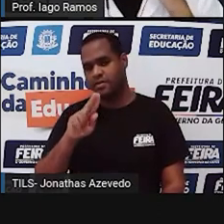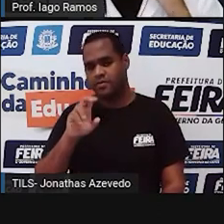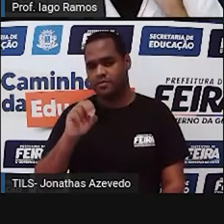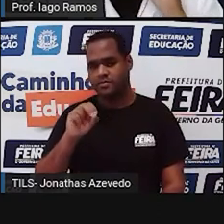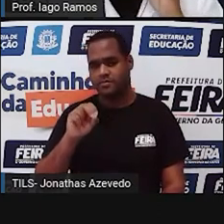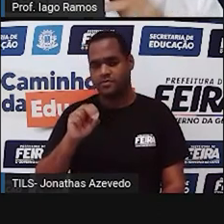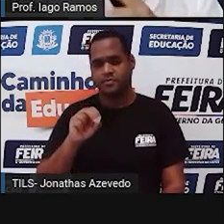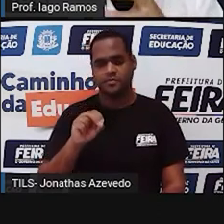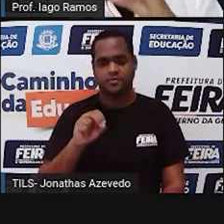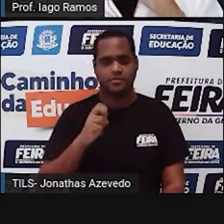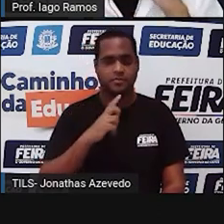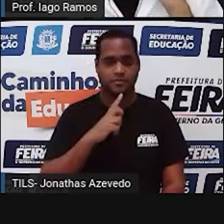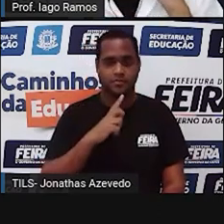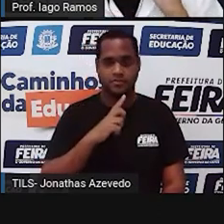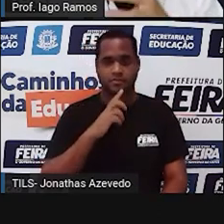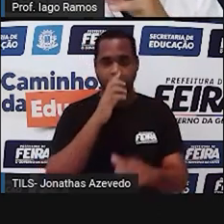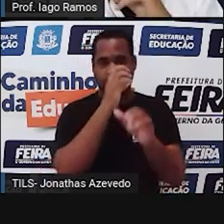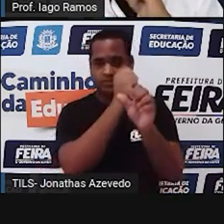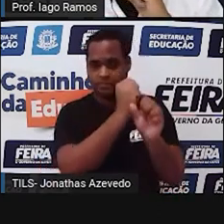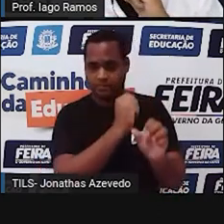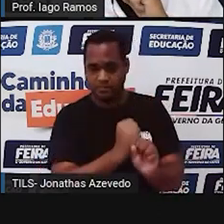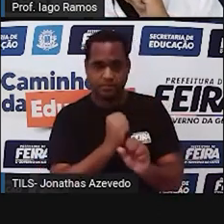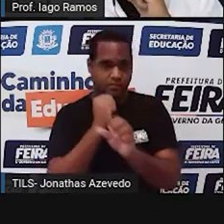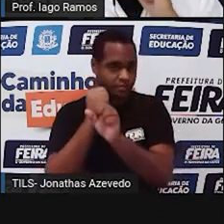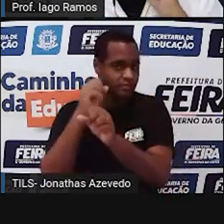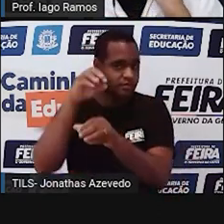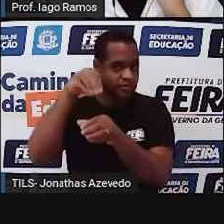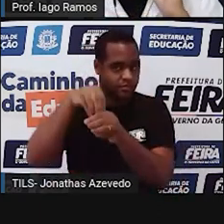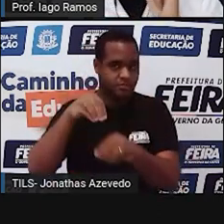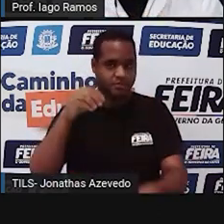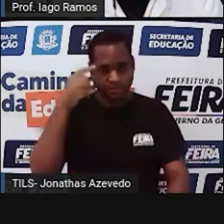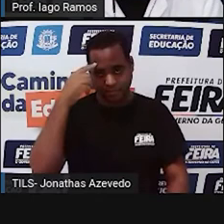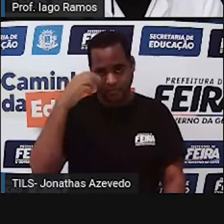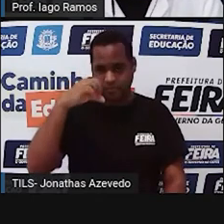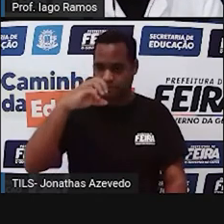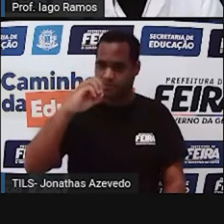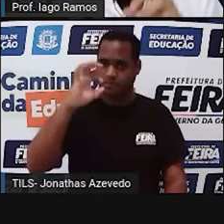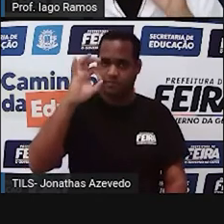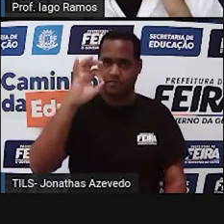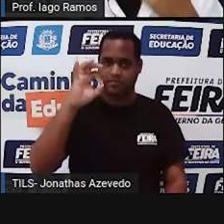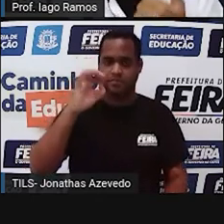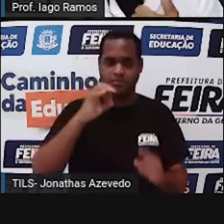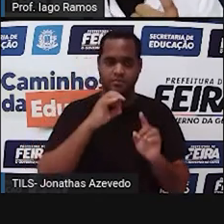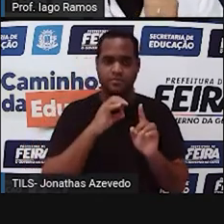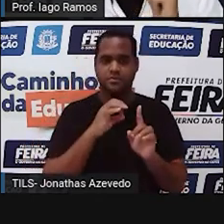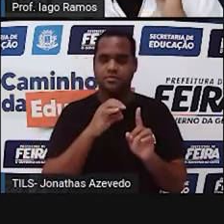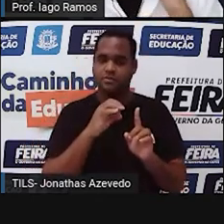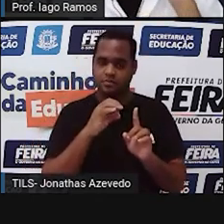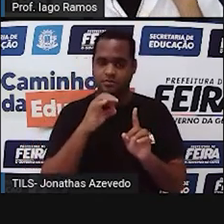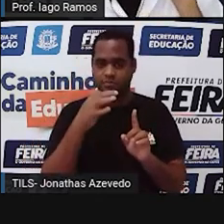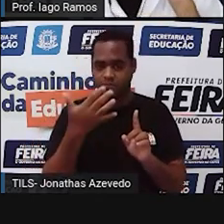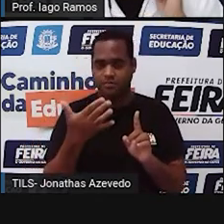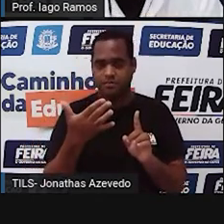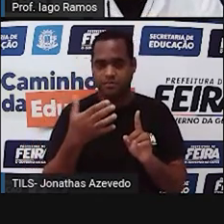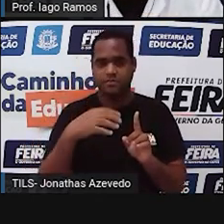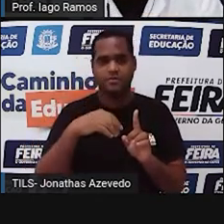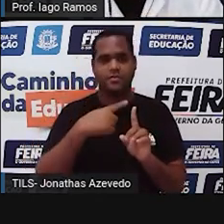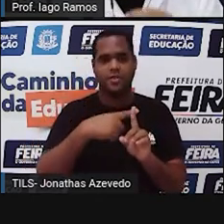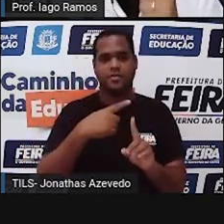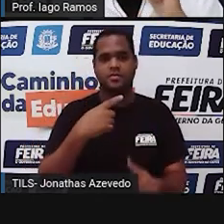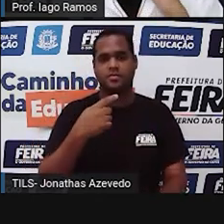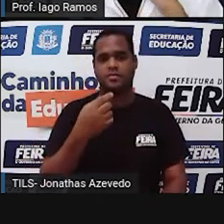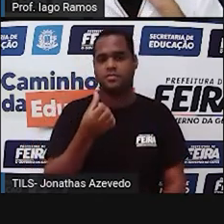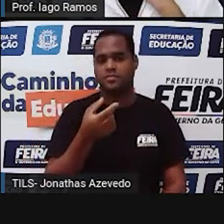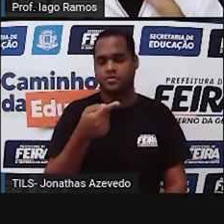soma as medidas dos ângulos dele aí, um ângulo de 90 graus, por isso que ele é retângulo, mais um